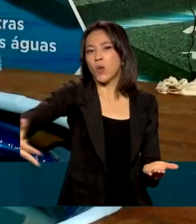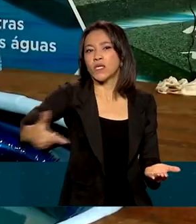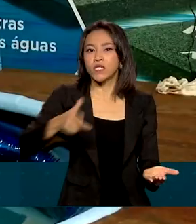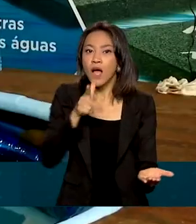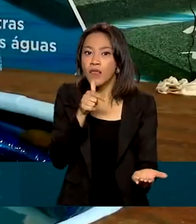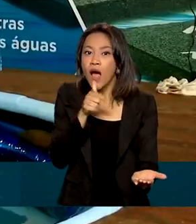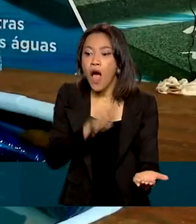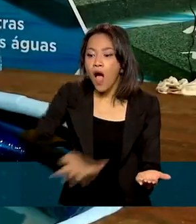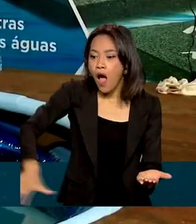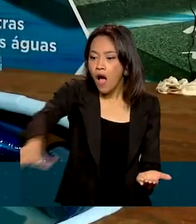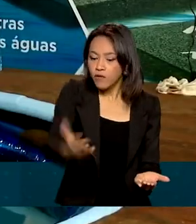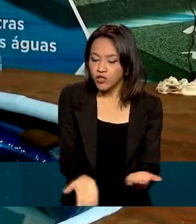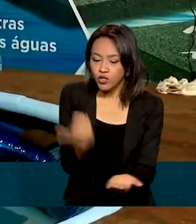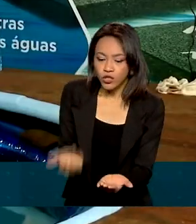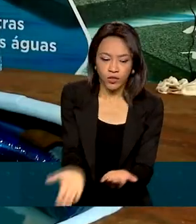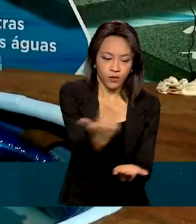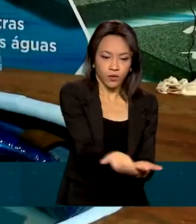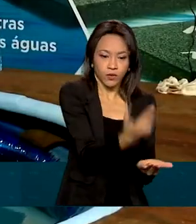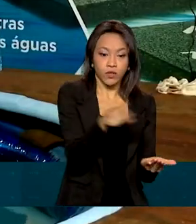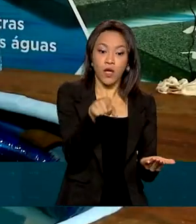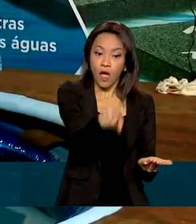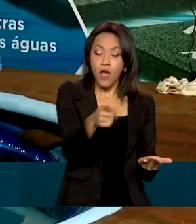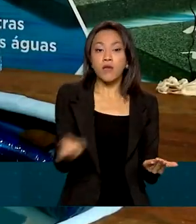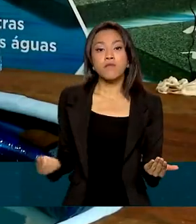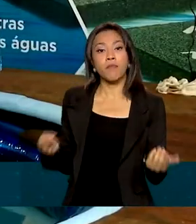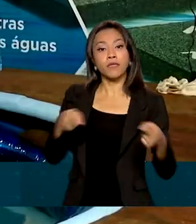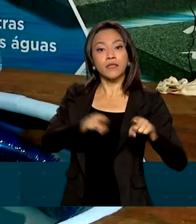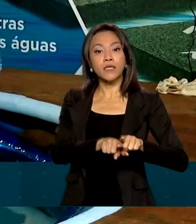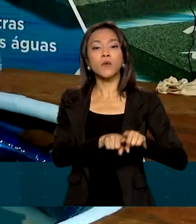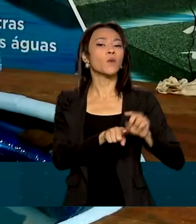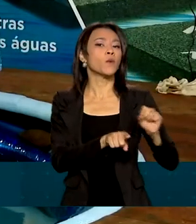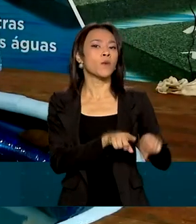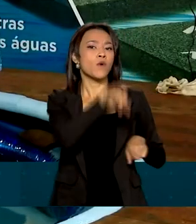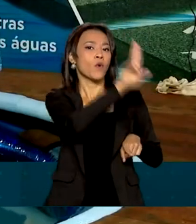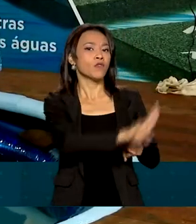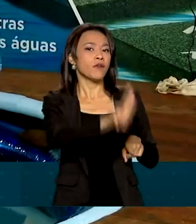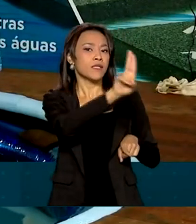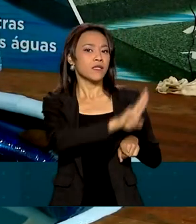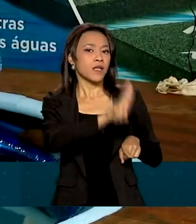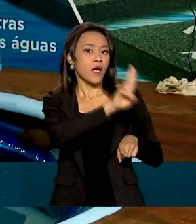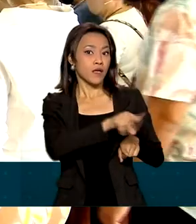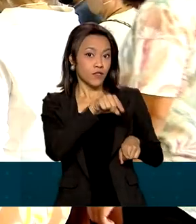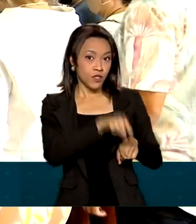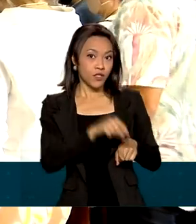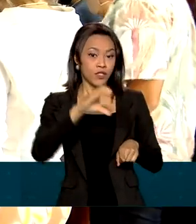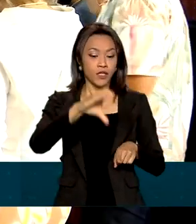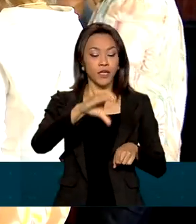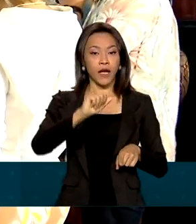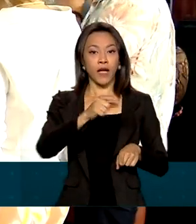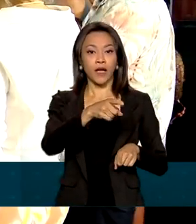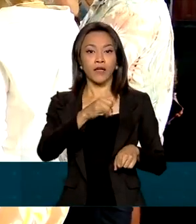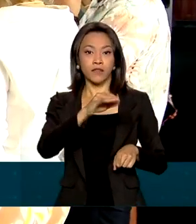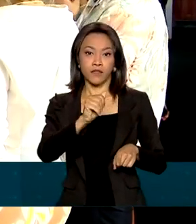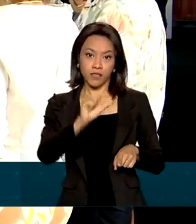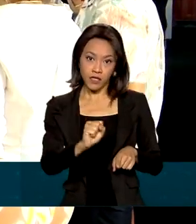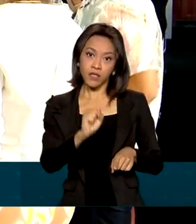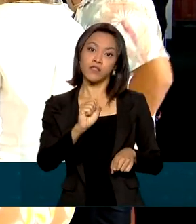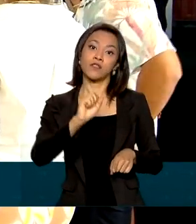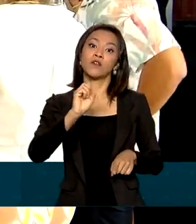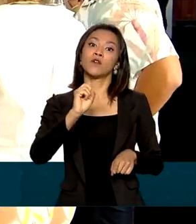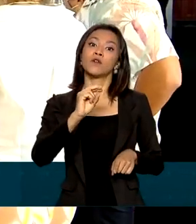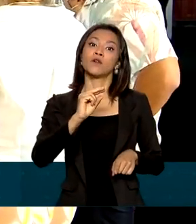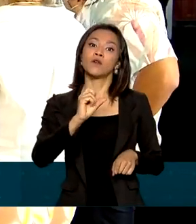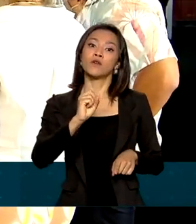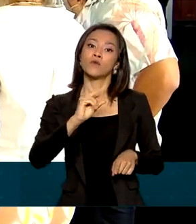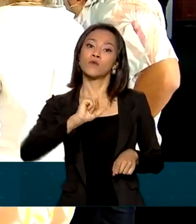água. O trabalho é desenvolvido em parceria com a Universidade de Caxias do Sul e a empresa Zextec. A